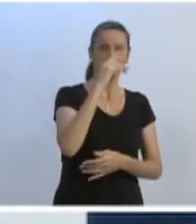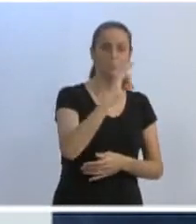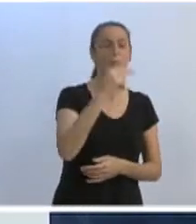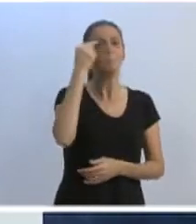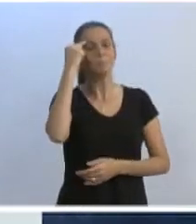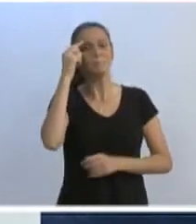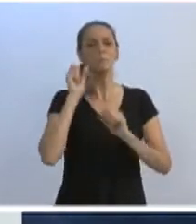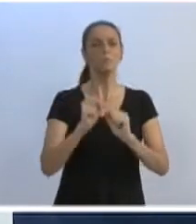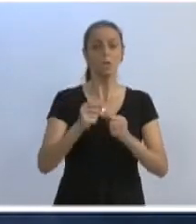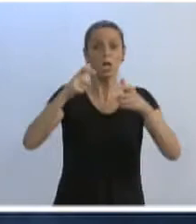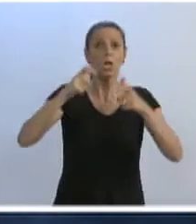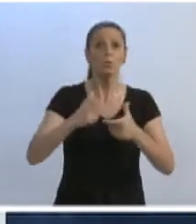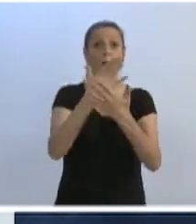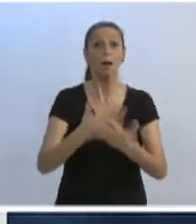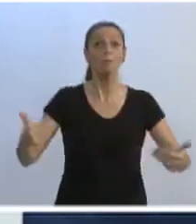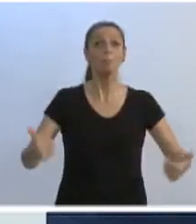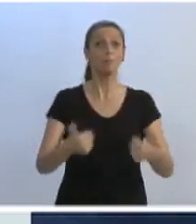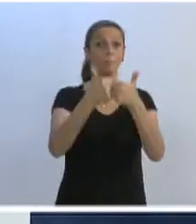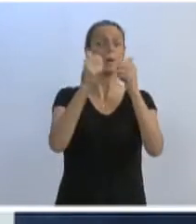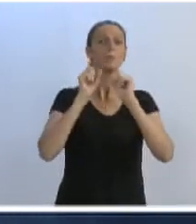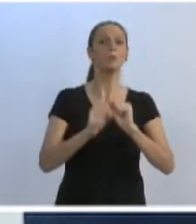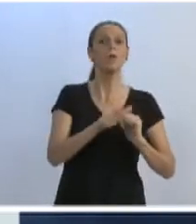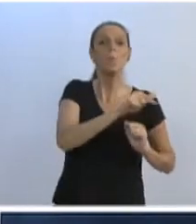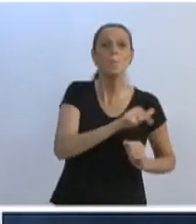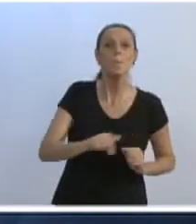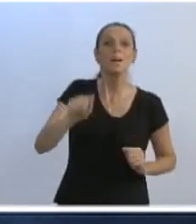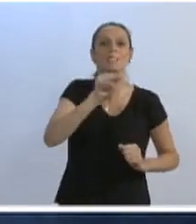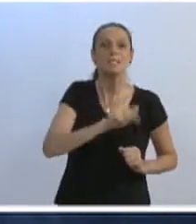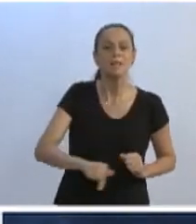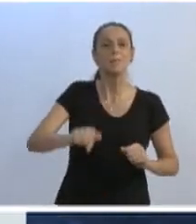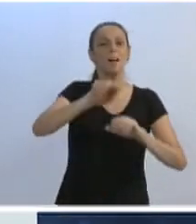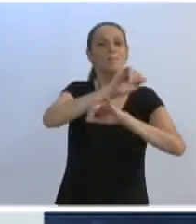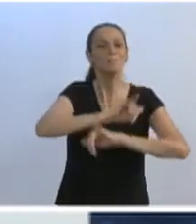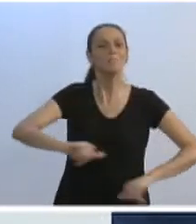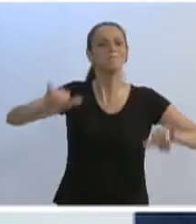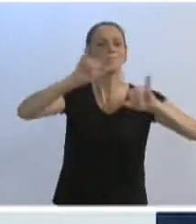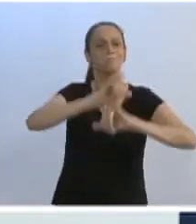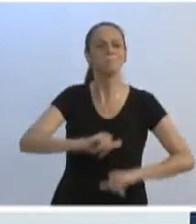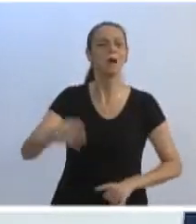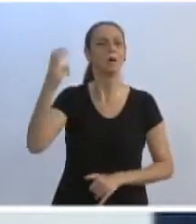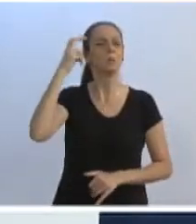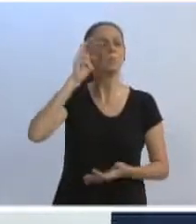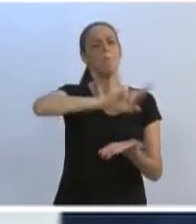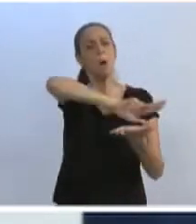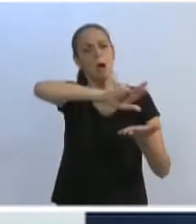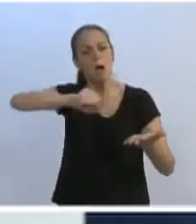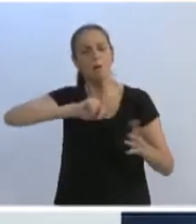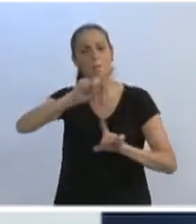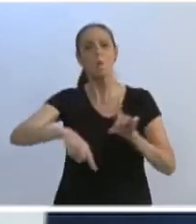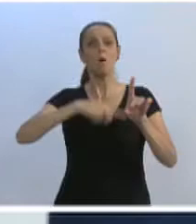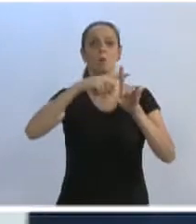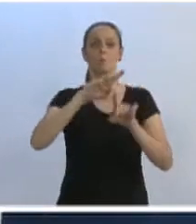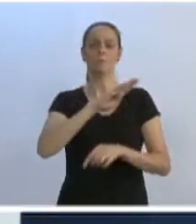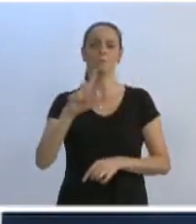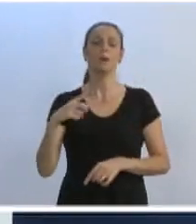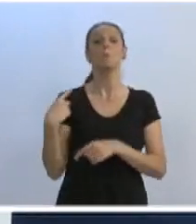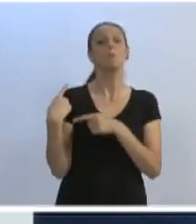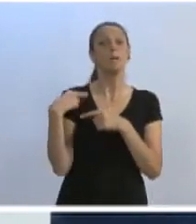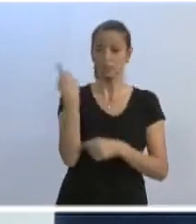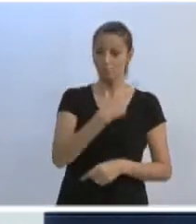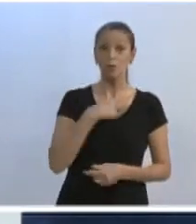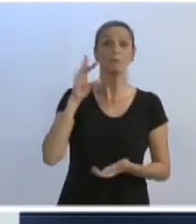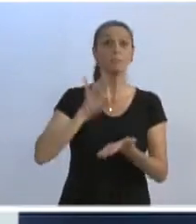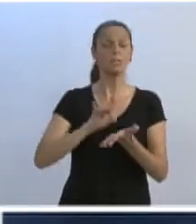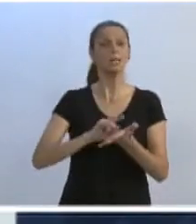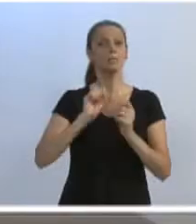da Vila Germânica para a gente colocar uma semana com essa difusão cultural, para que isso seja positivo para a nossa cidade? Para que a gente possa gerar,